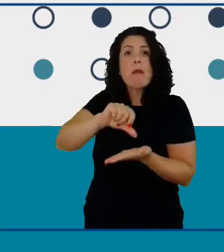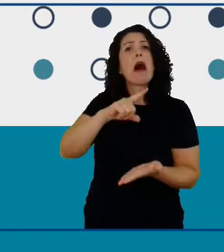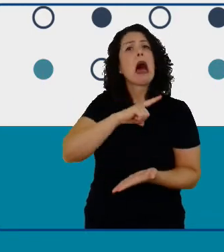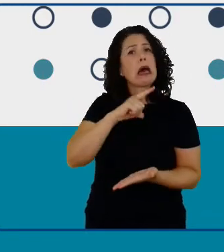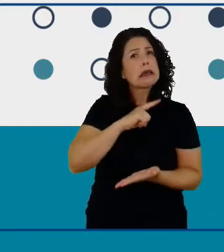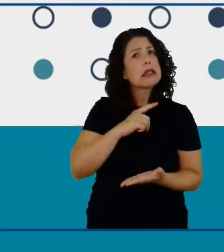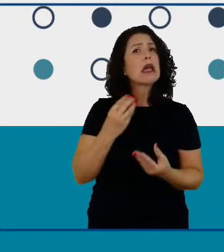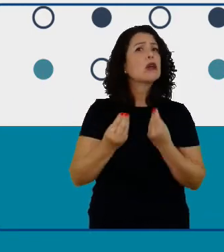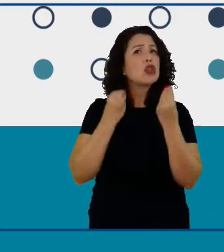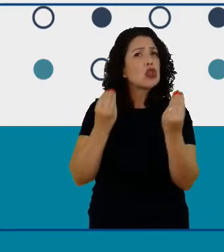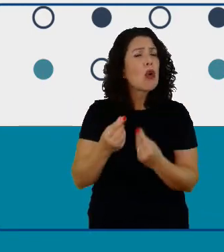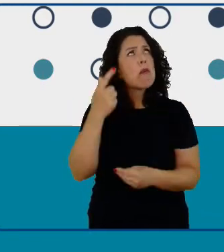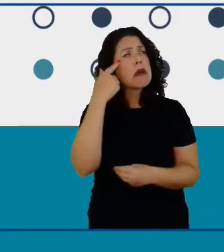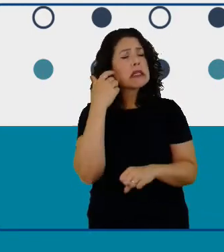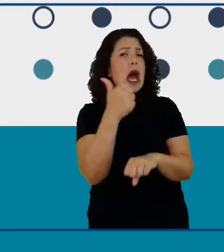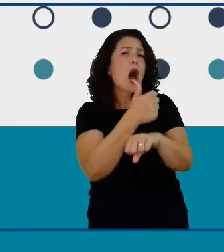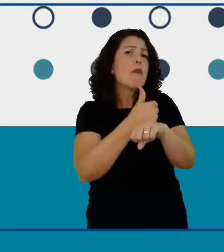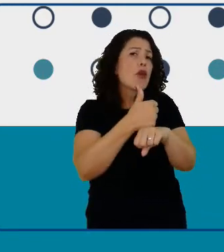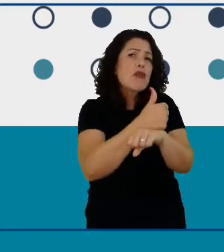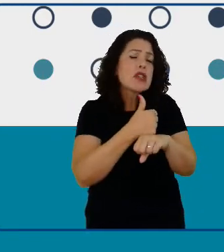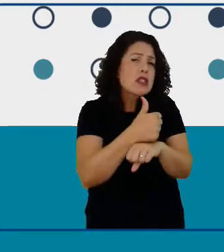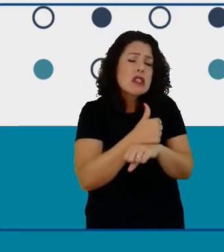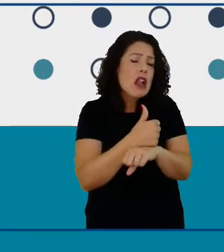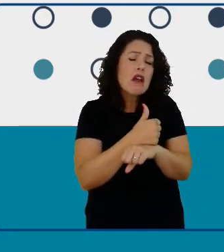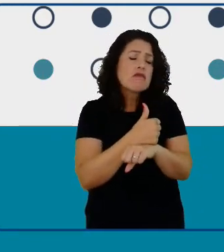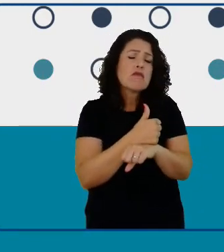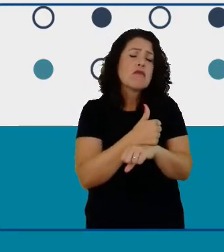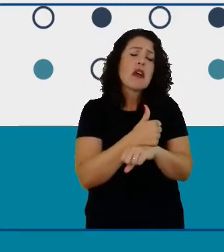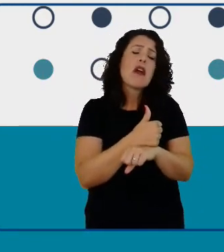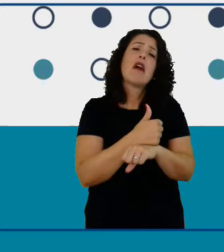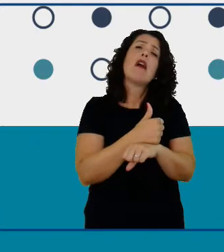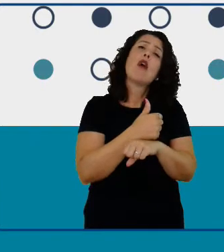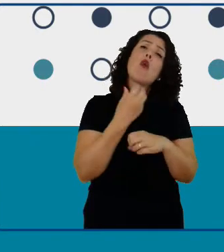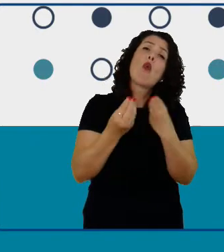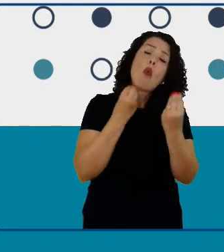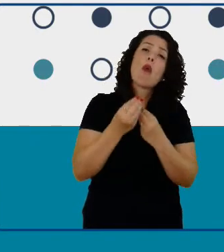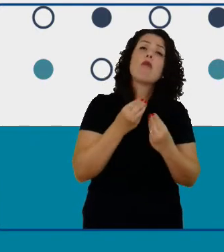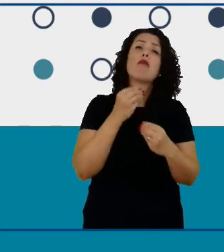de recursos nas suas próprias línguas para os alunos